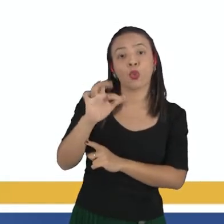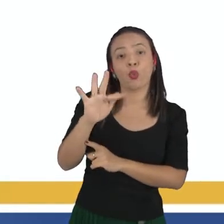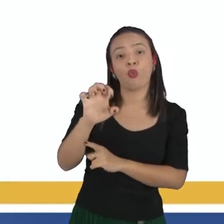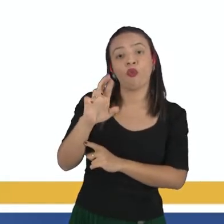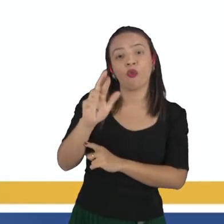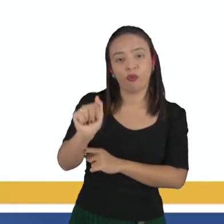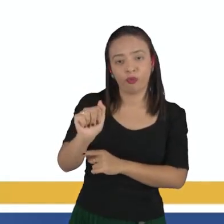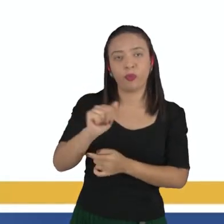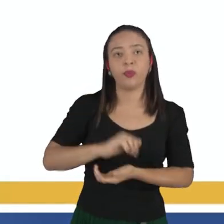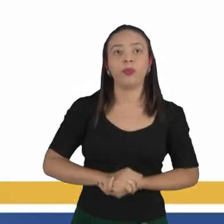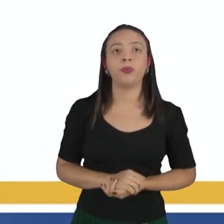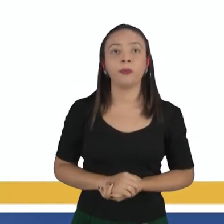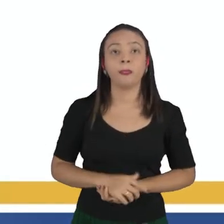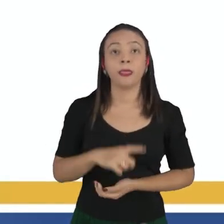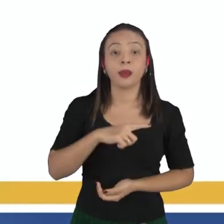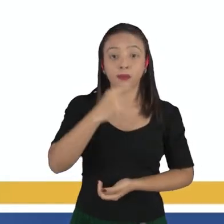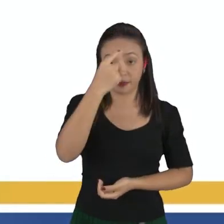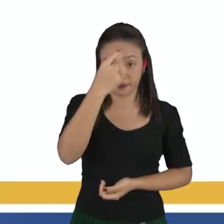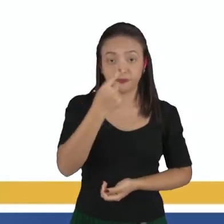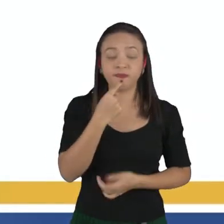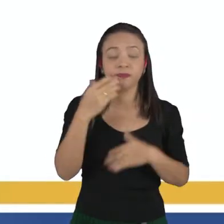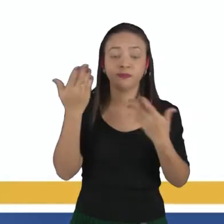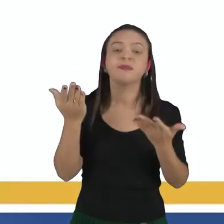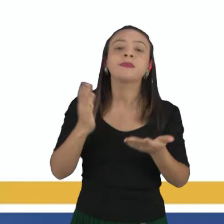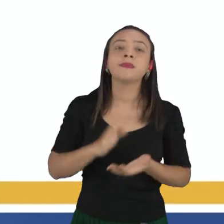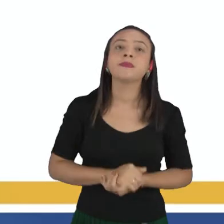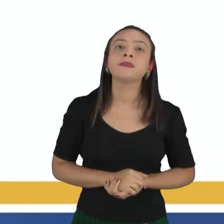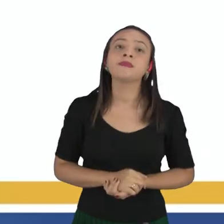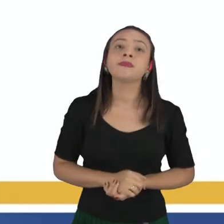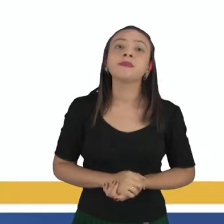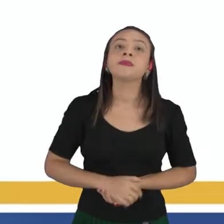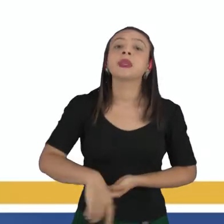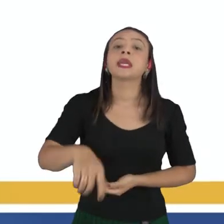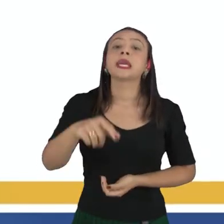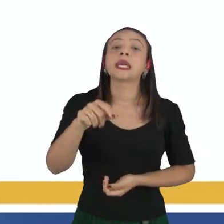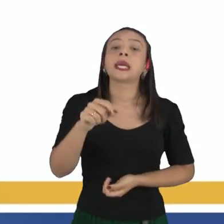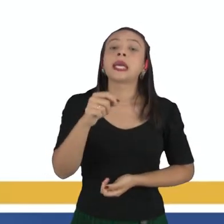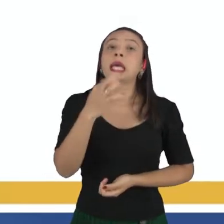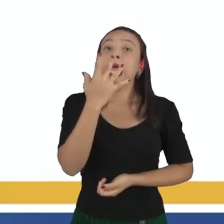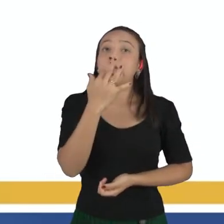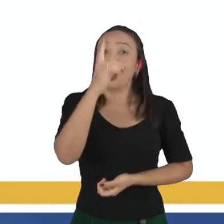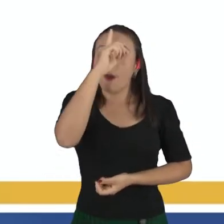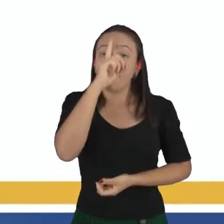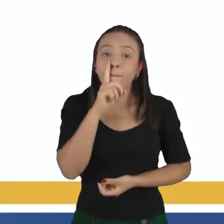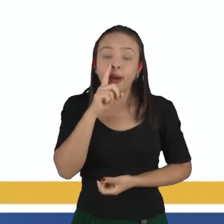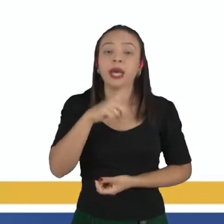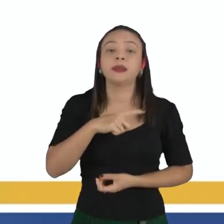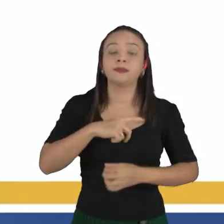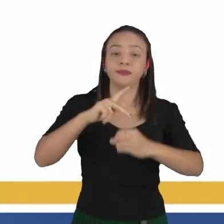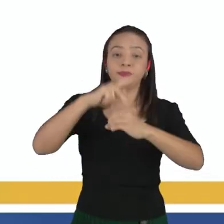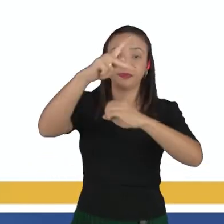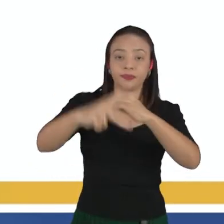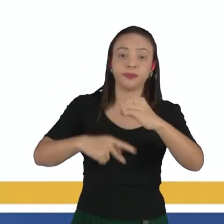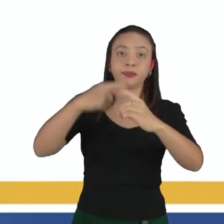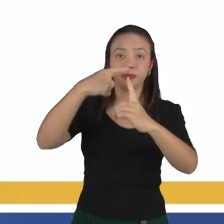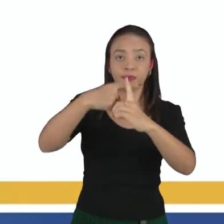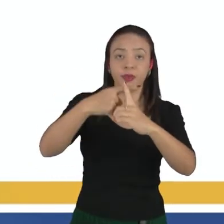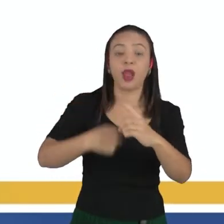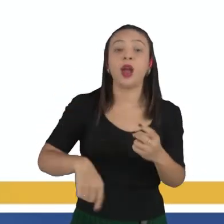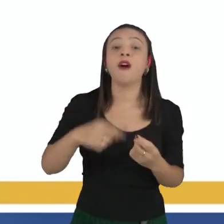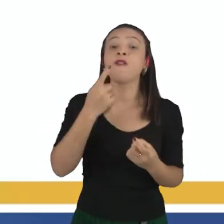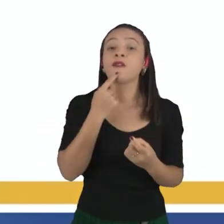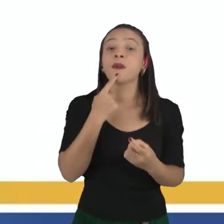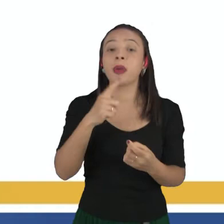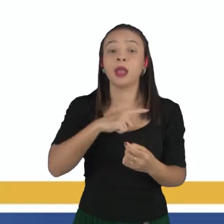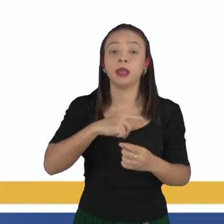a imagem está representando na cor amarela os prótons, na cor vermelha os